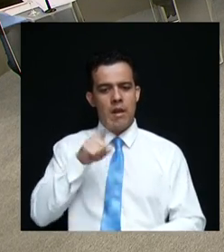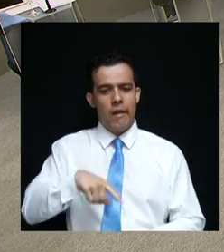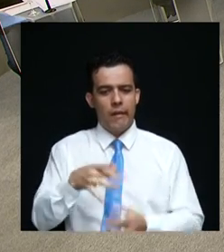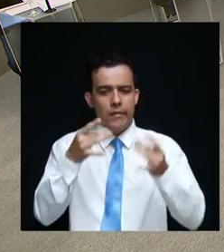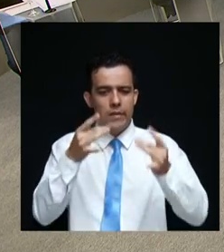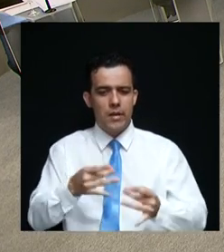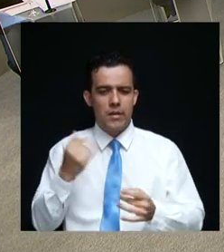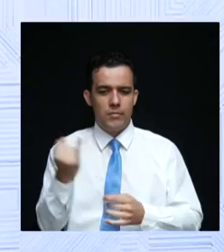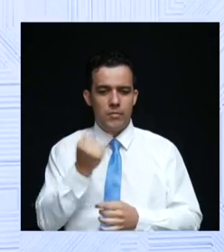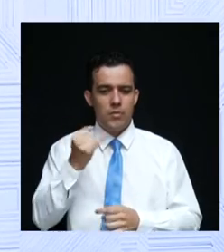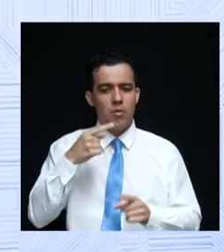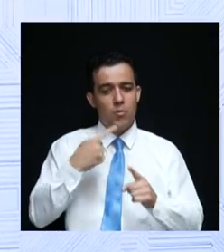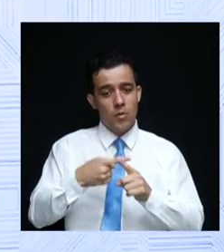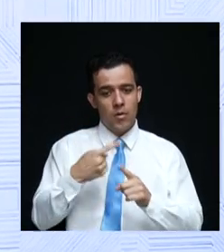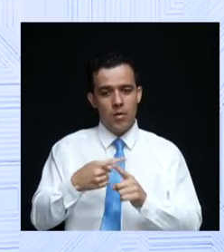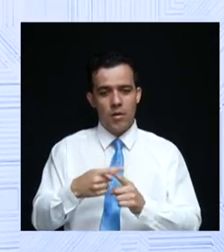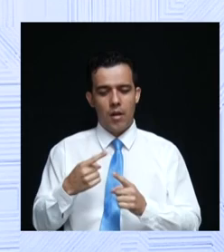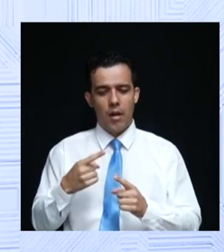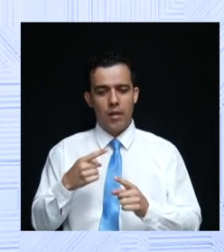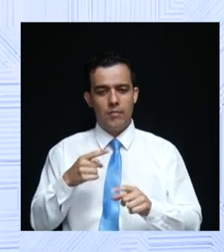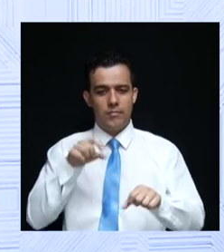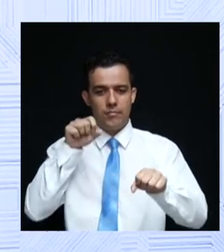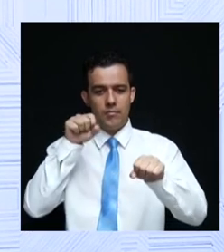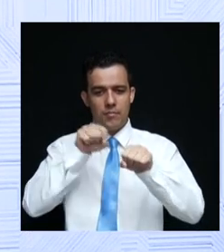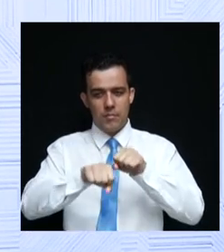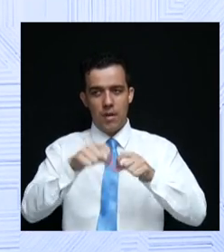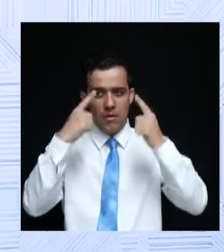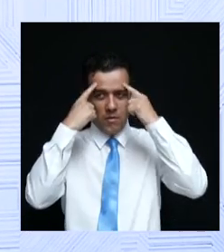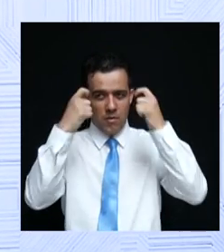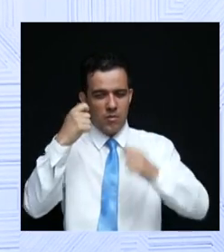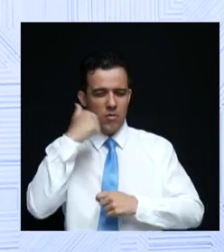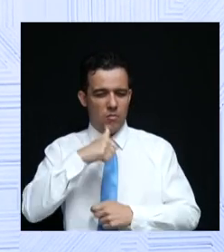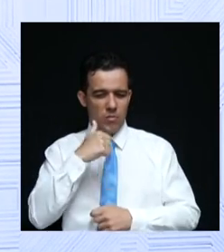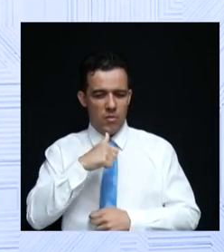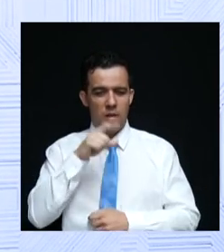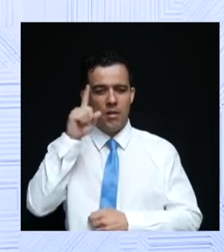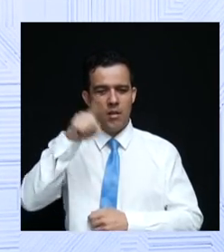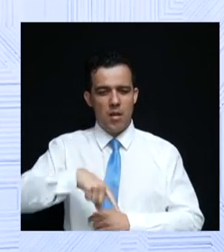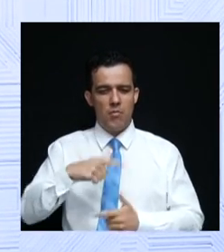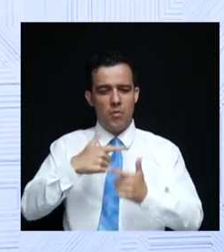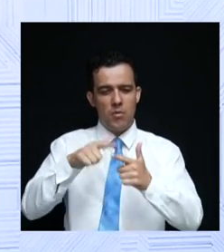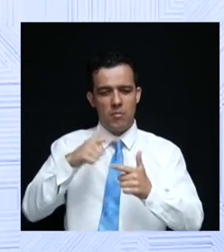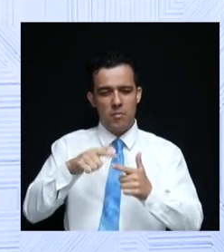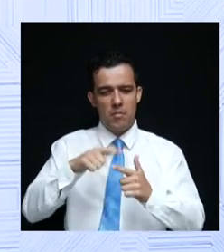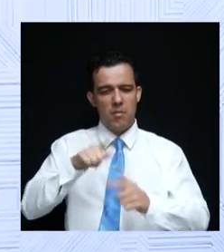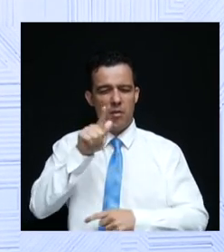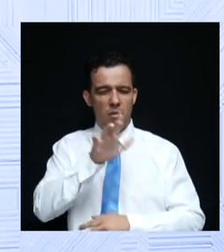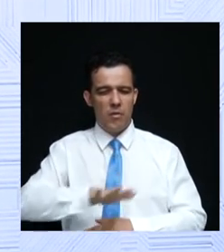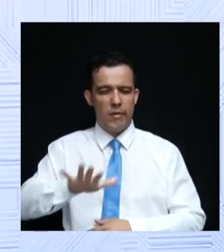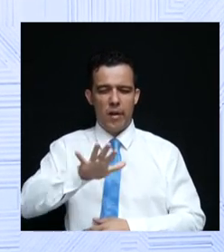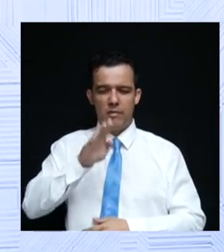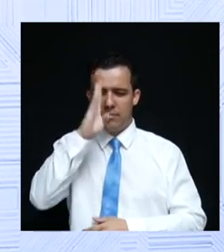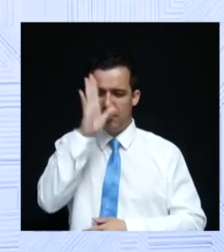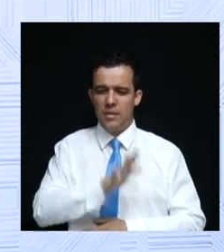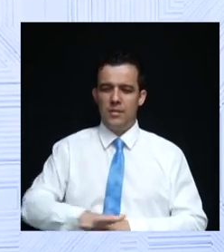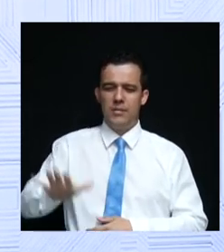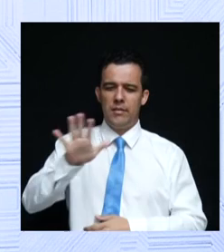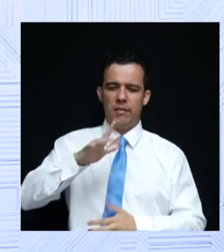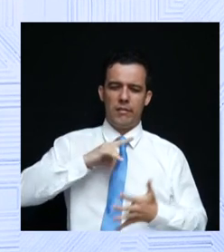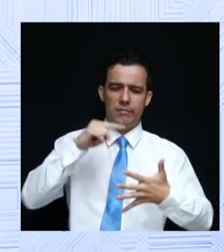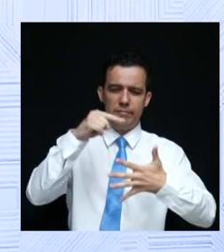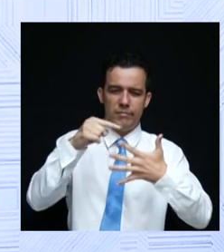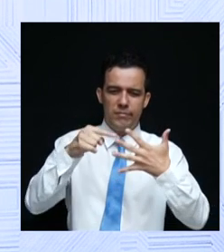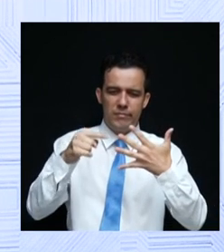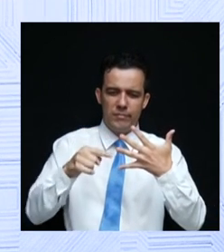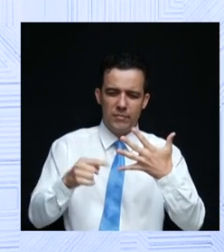mesmo porque feminicídio é um problema que afeta o Estado de Goiás e o Brasil sob diversas razões. É